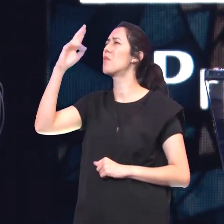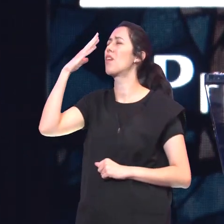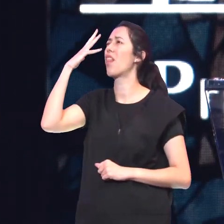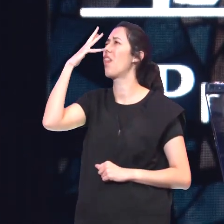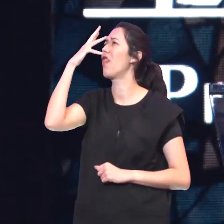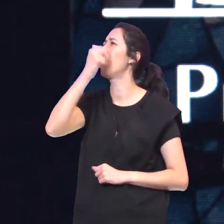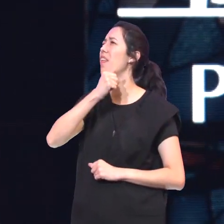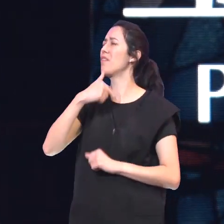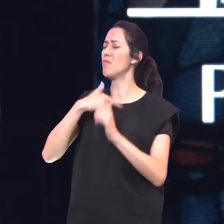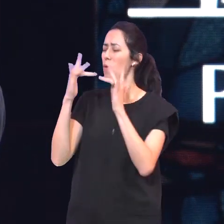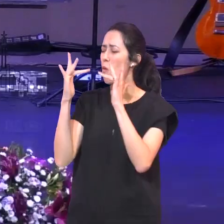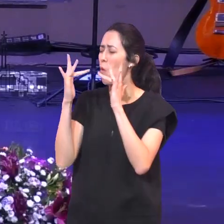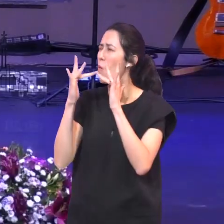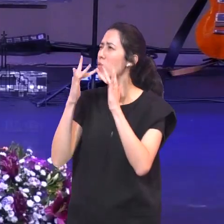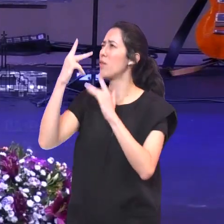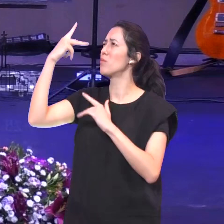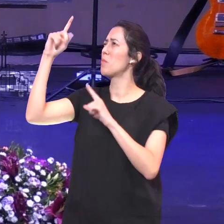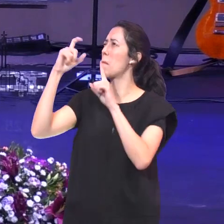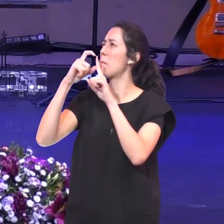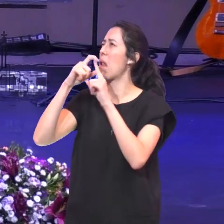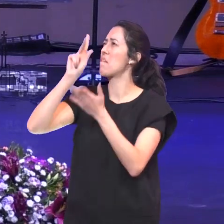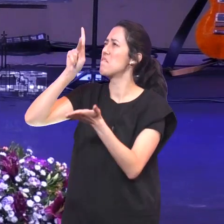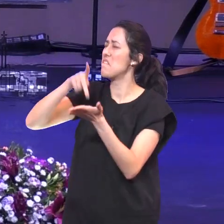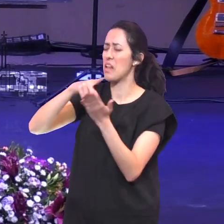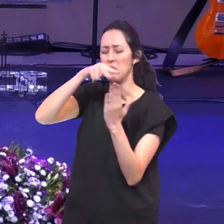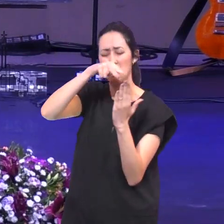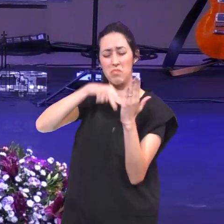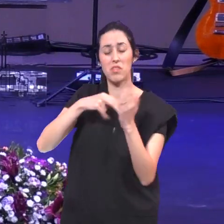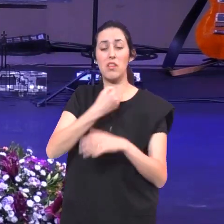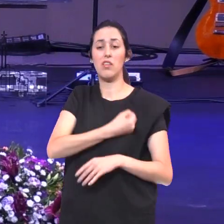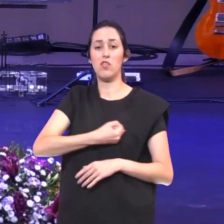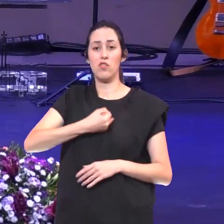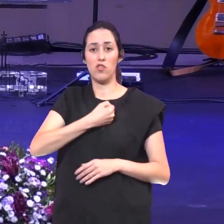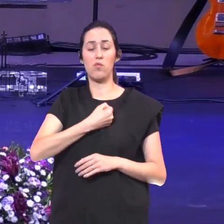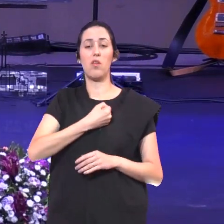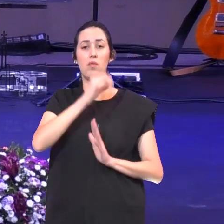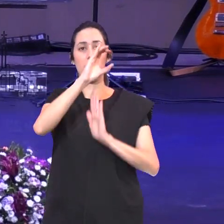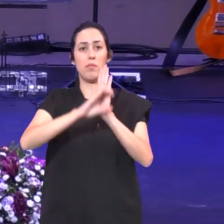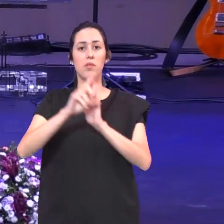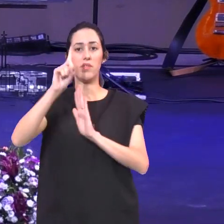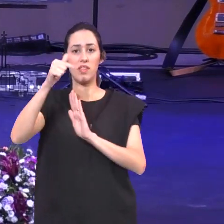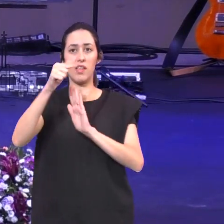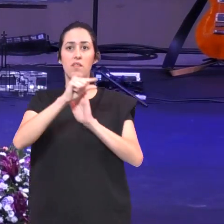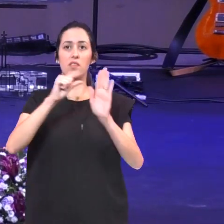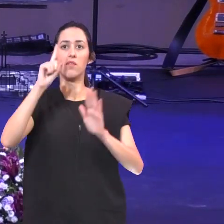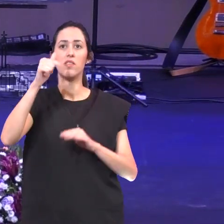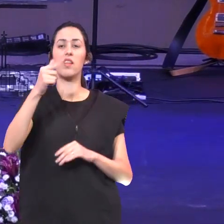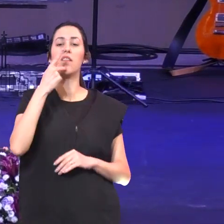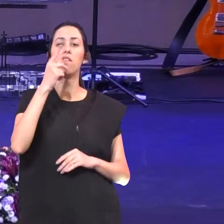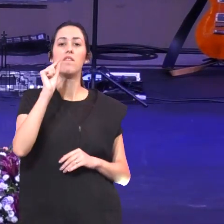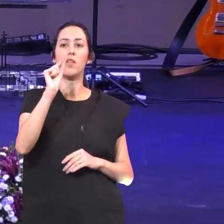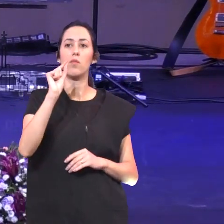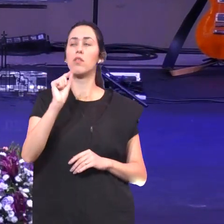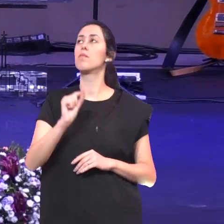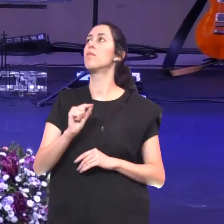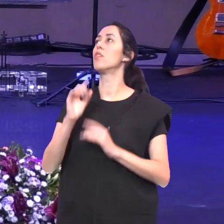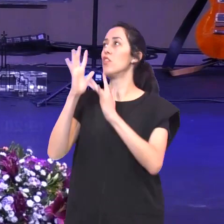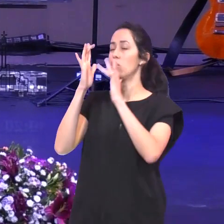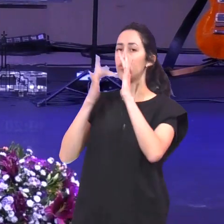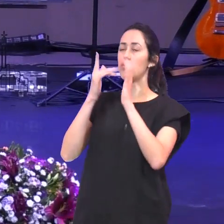ter contato Com a verdade Jesus disse Em João 17 17 Pai Santifica-os